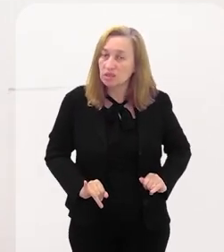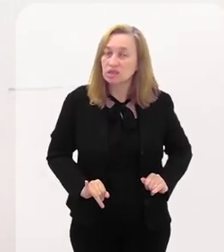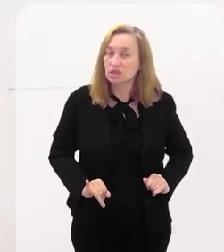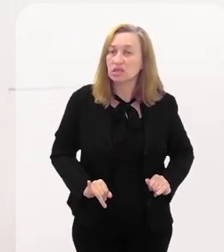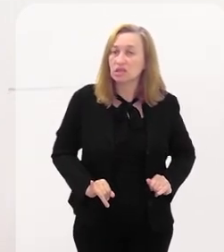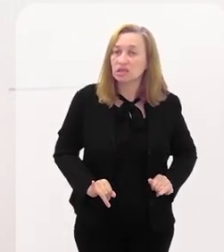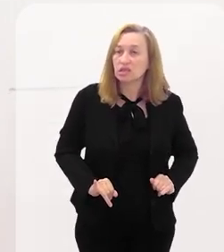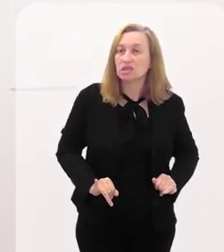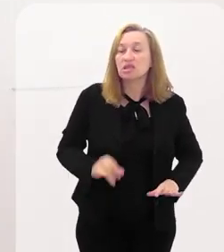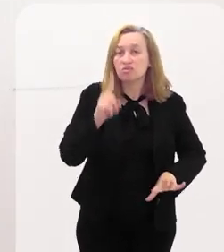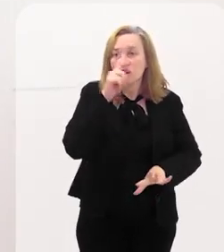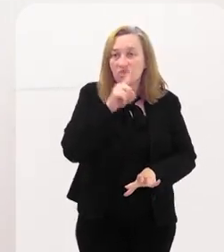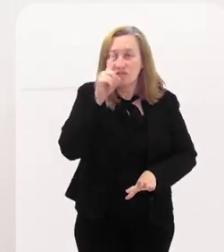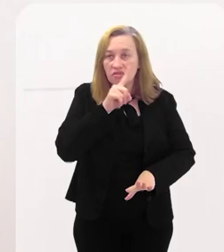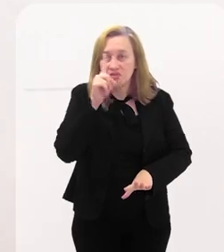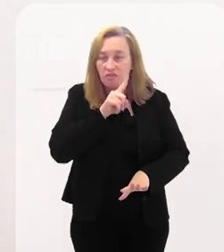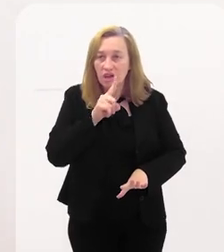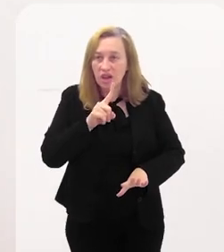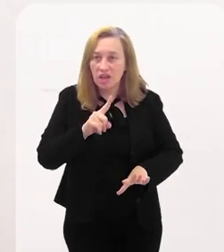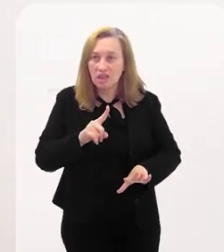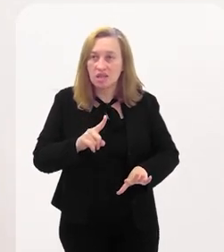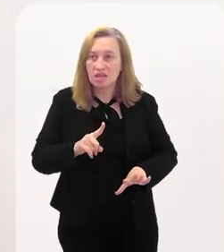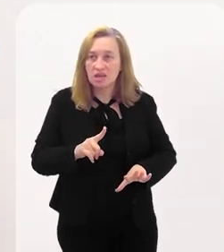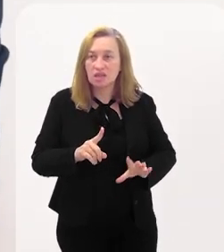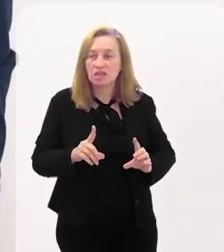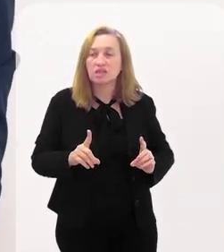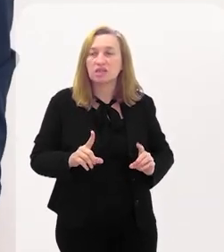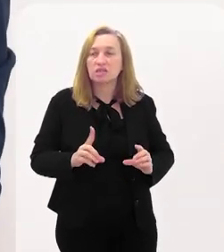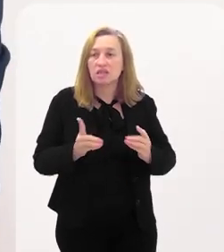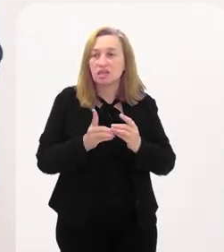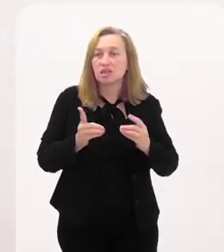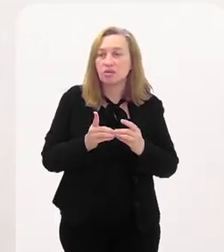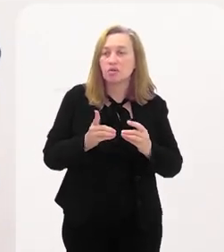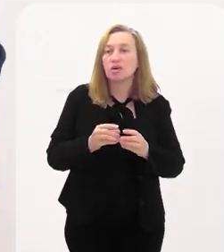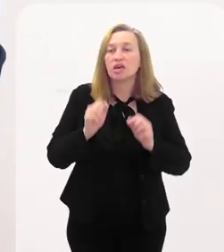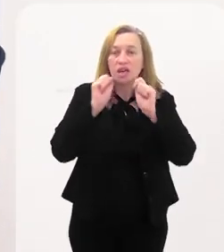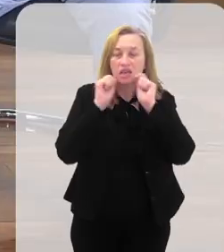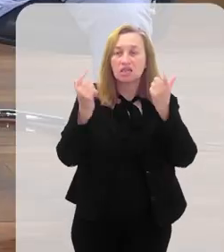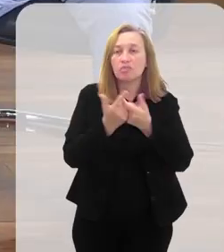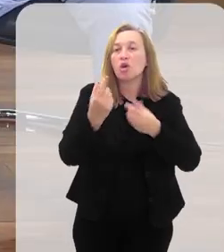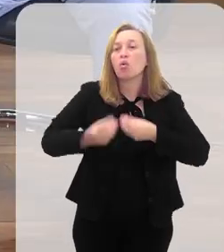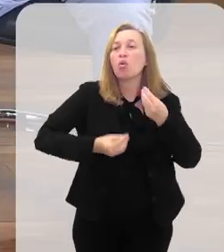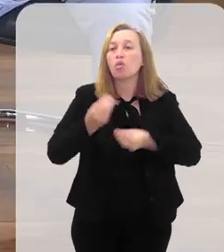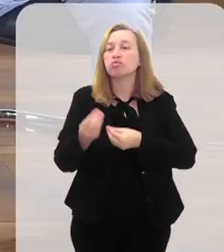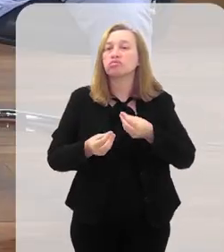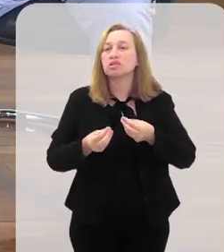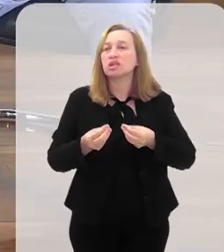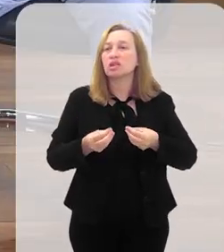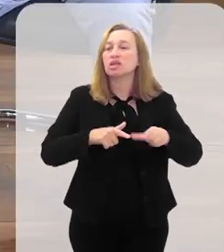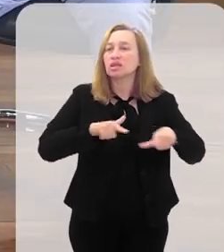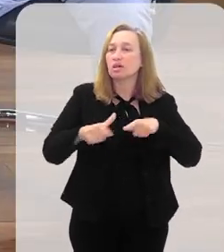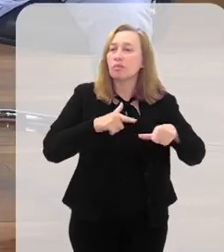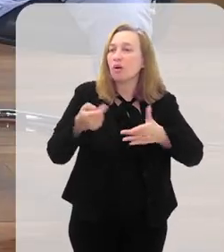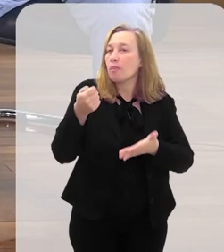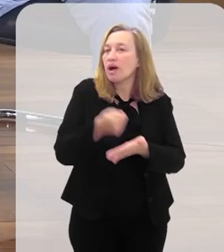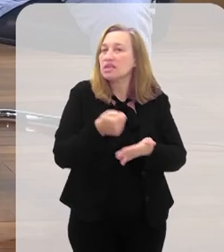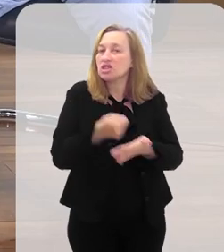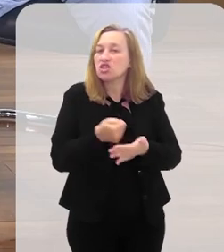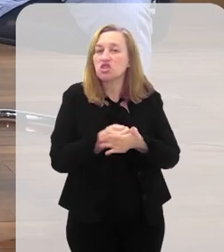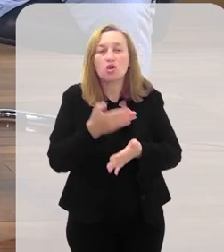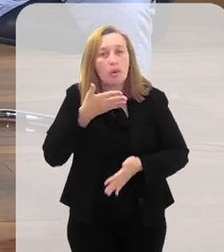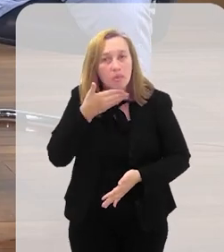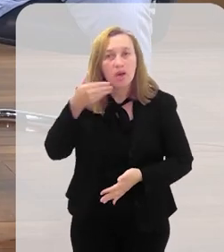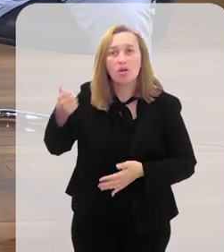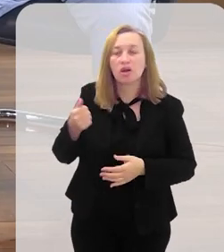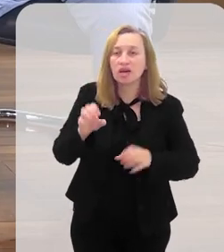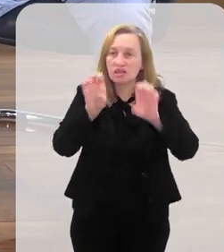precarizada de funcionamento. E a Assembleia Legislativa, deputado, como é que ela tem trabalhado isso para poder exigir uma